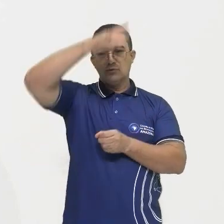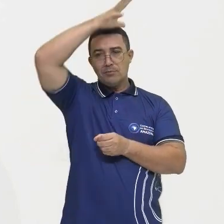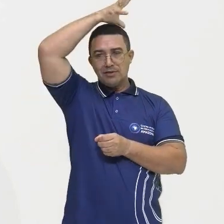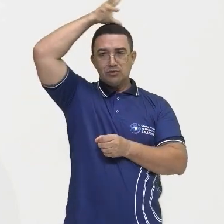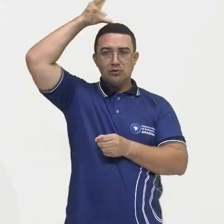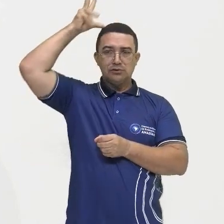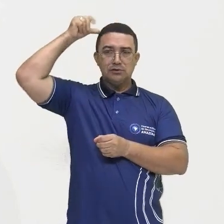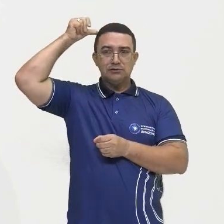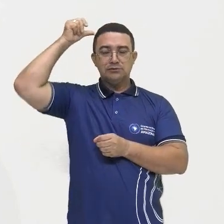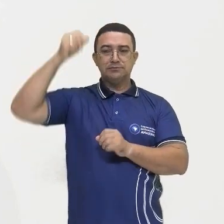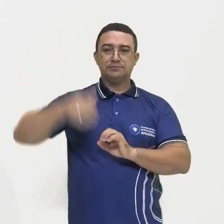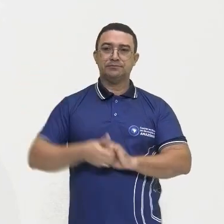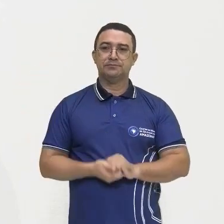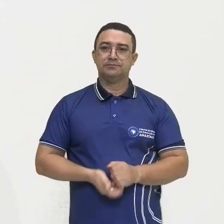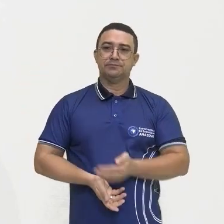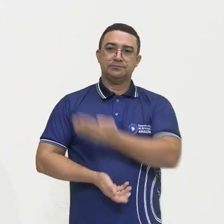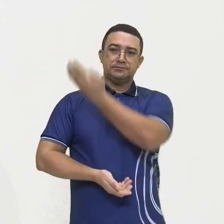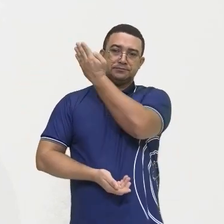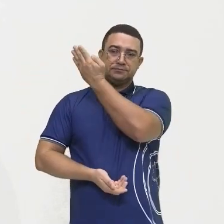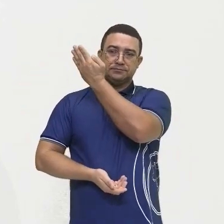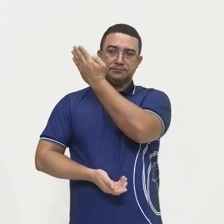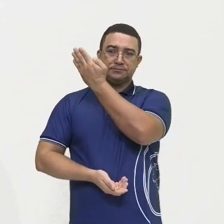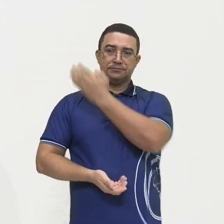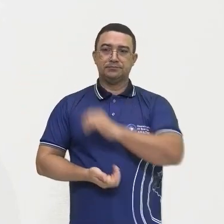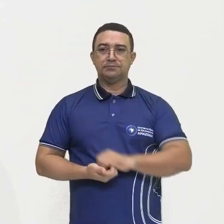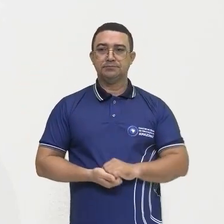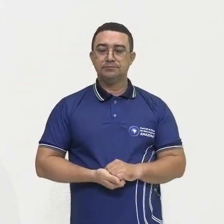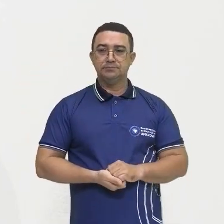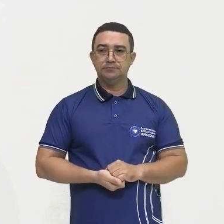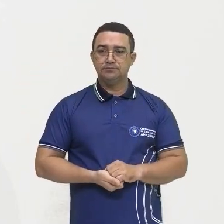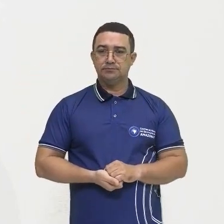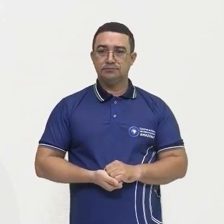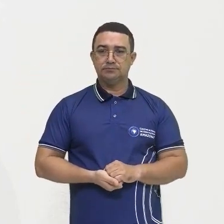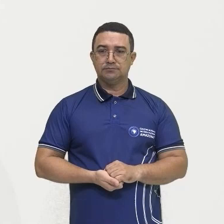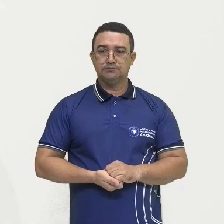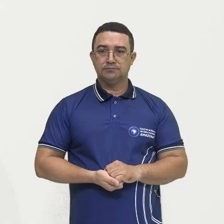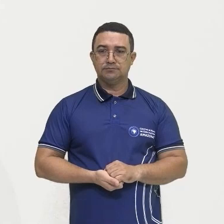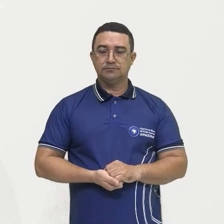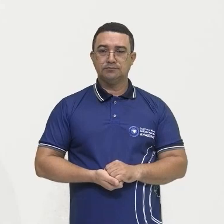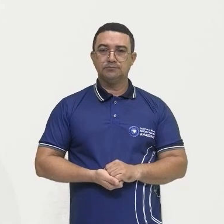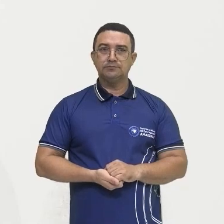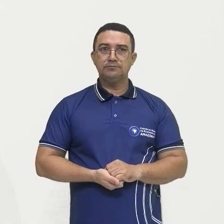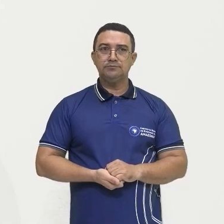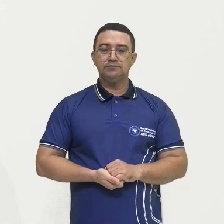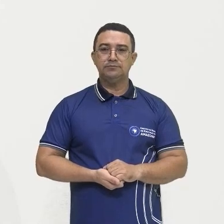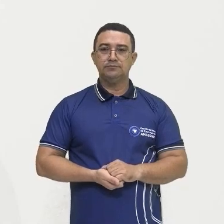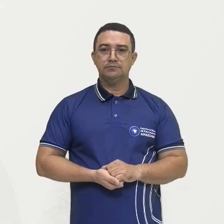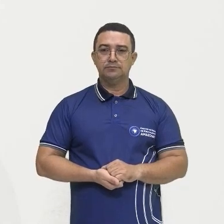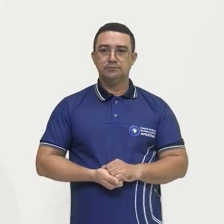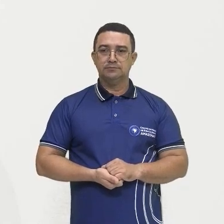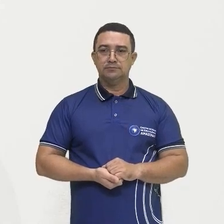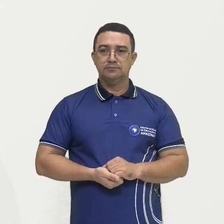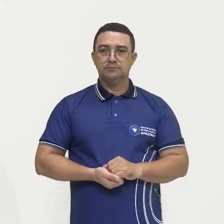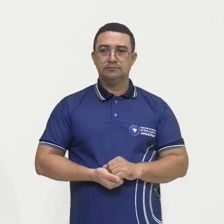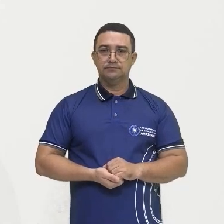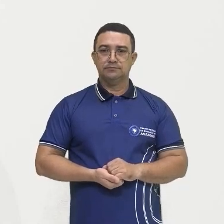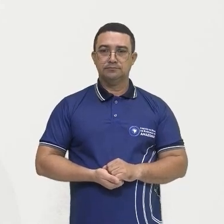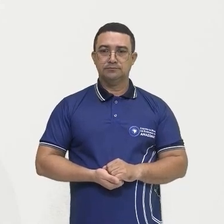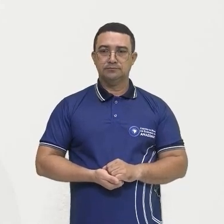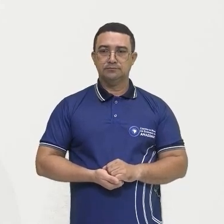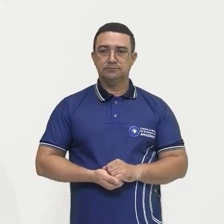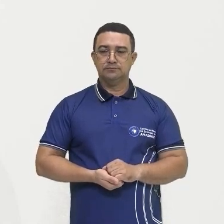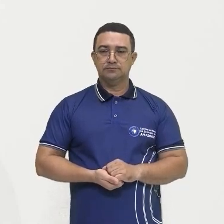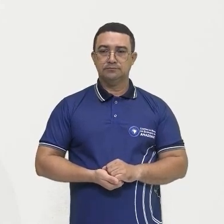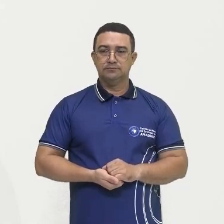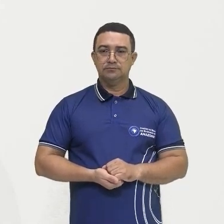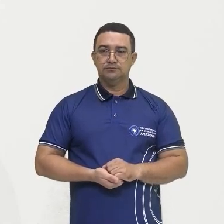A gente tem Manaus, Iranduba, Careiro, Itacoatiara, Careiro da Vásia, Presidente Figueiredo, entre